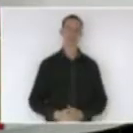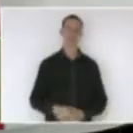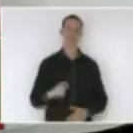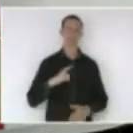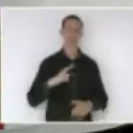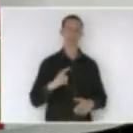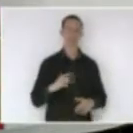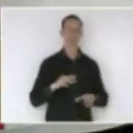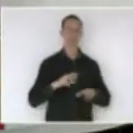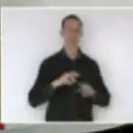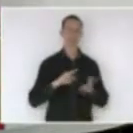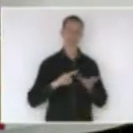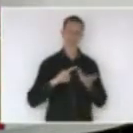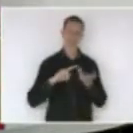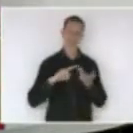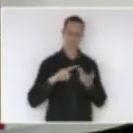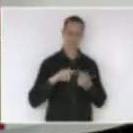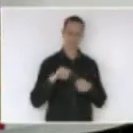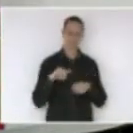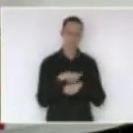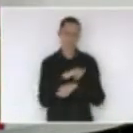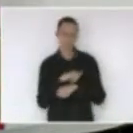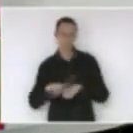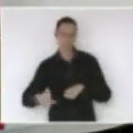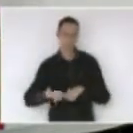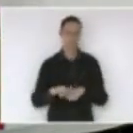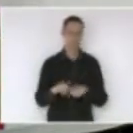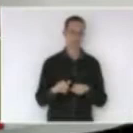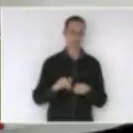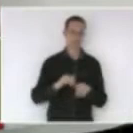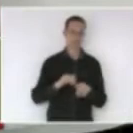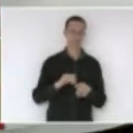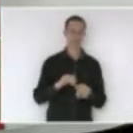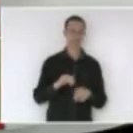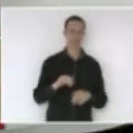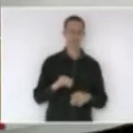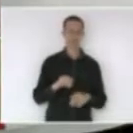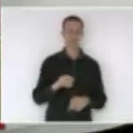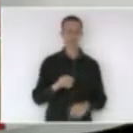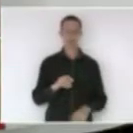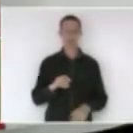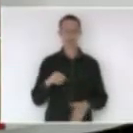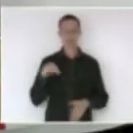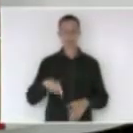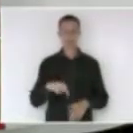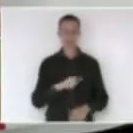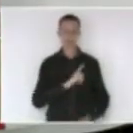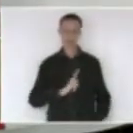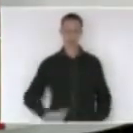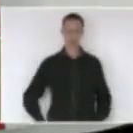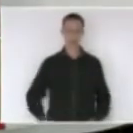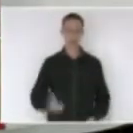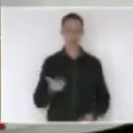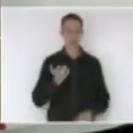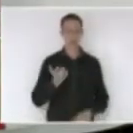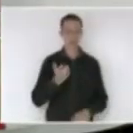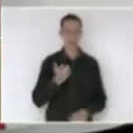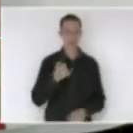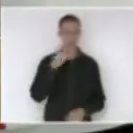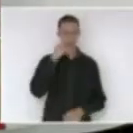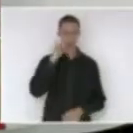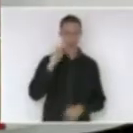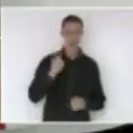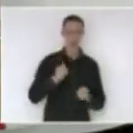que o Estado faz para fugir do controle e